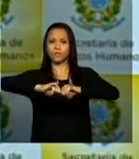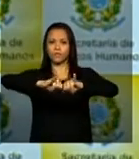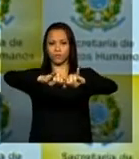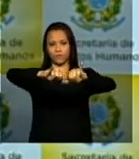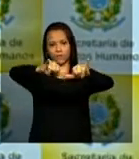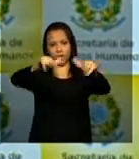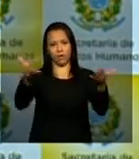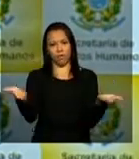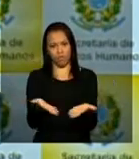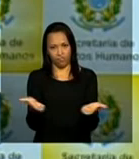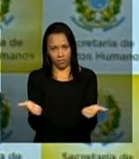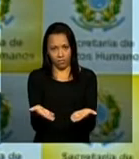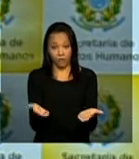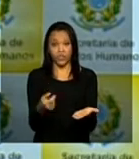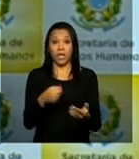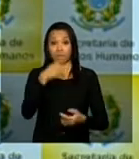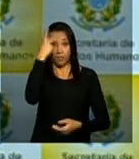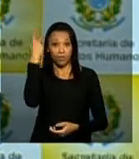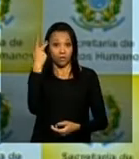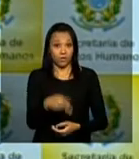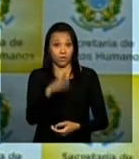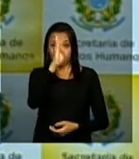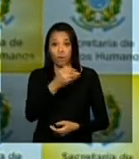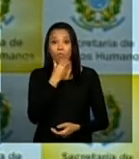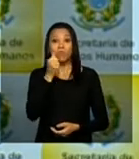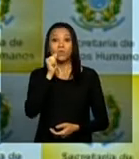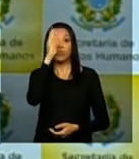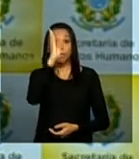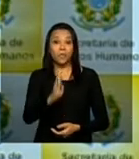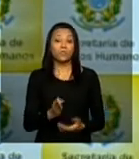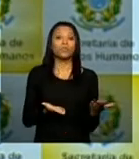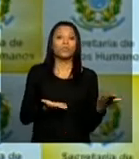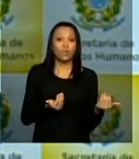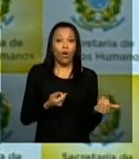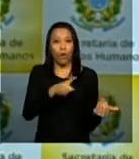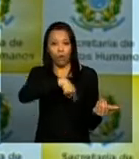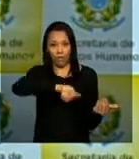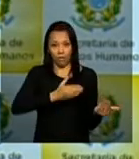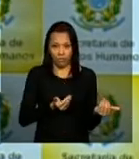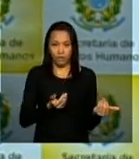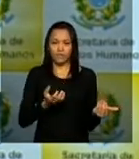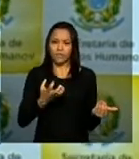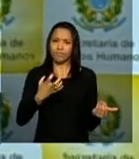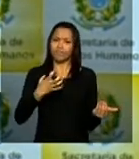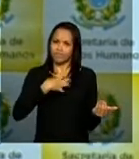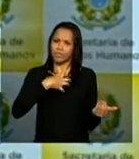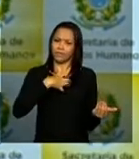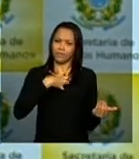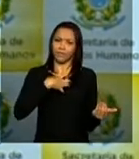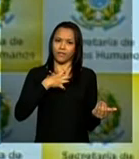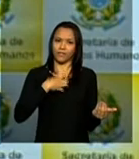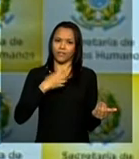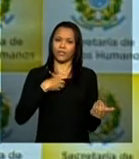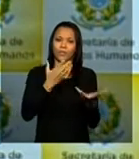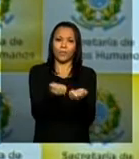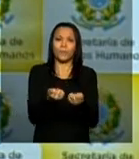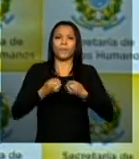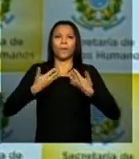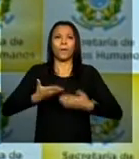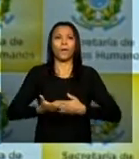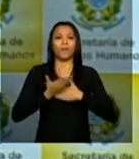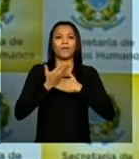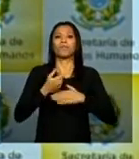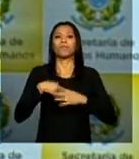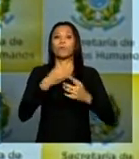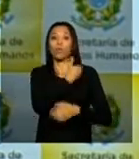dias atuais os brasileiros e as brasileiras mais jovens vivem os benefícios trazidos pela democracia com